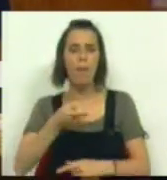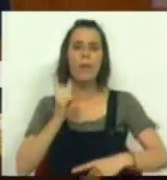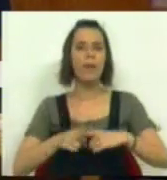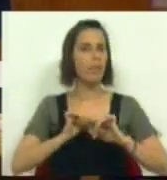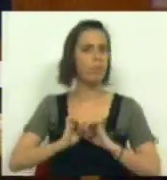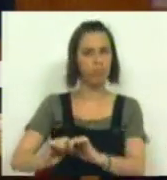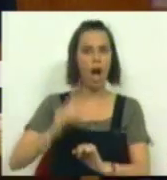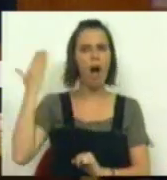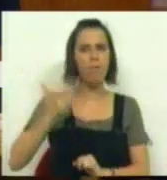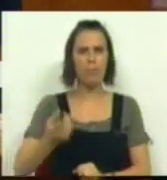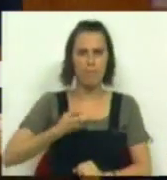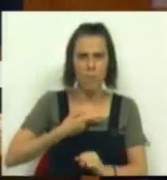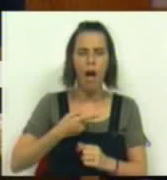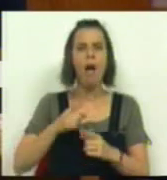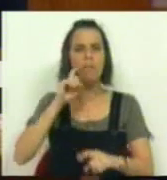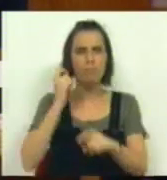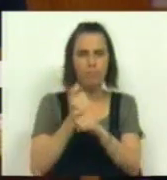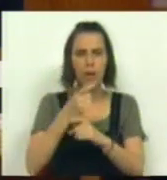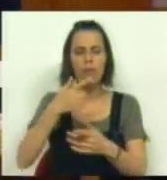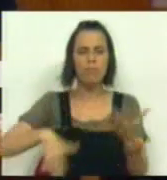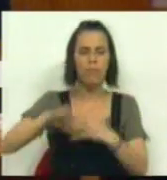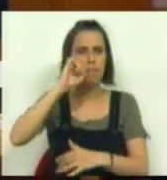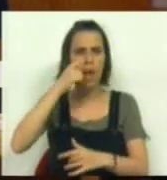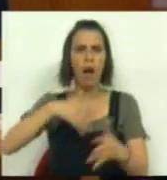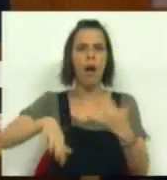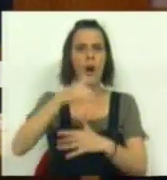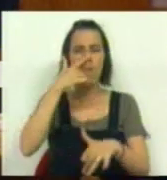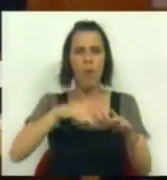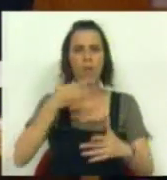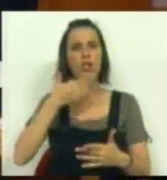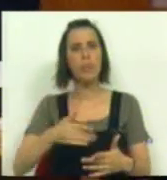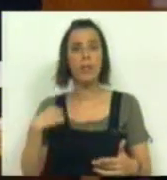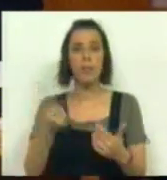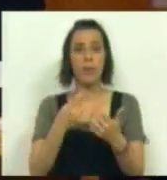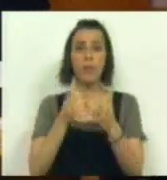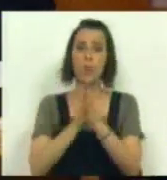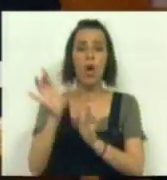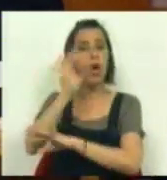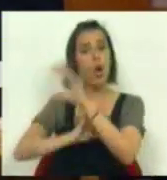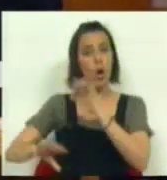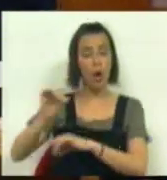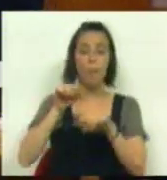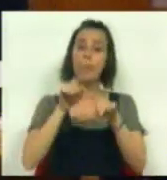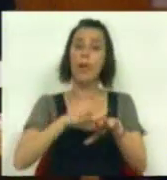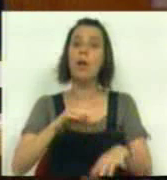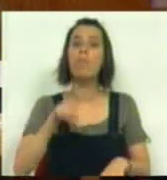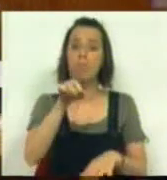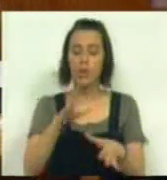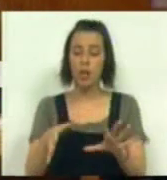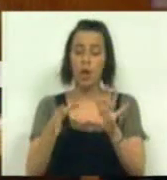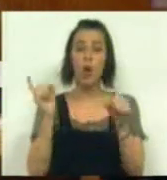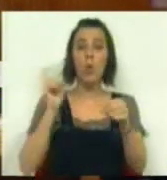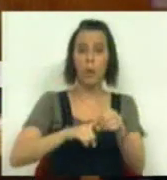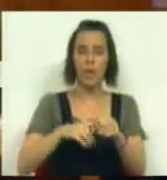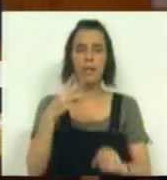rejeitaram a austeridade que faz da expiação moral de um povo uma experiência social para toda a Europa. E é por isso que a coligação